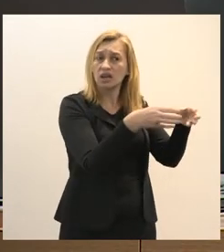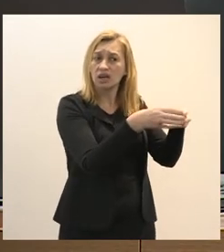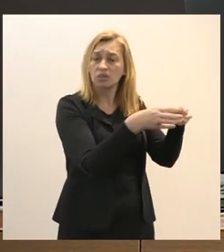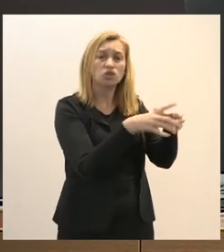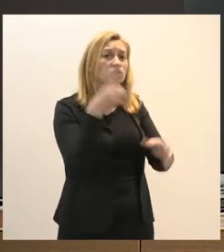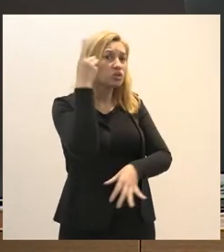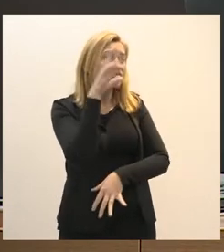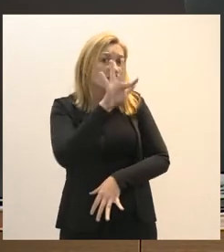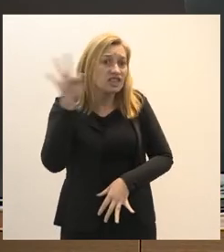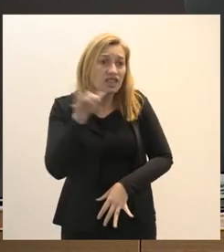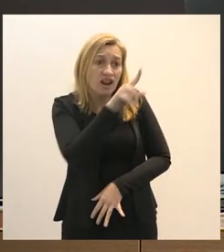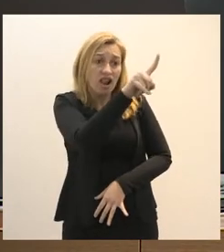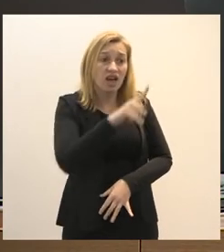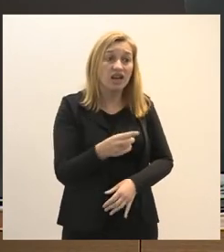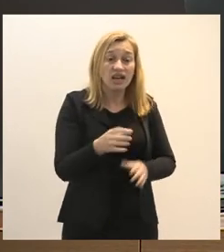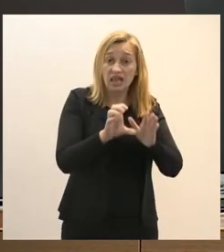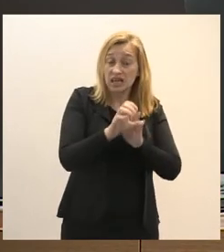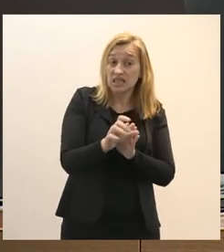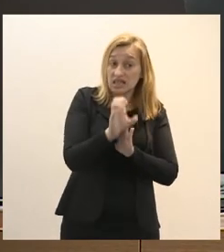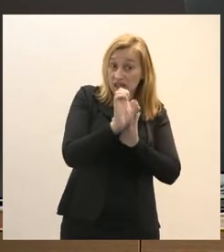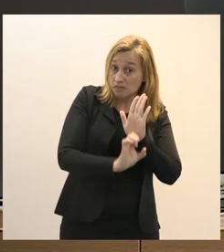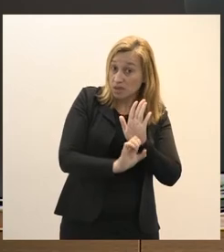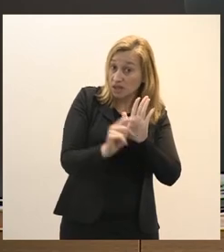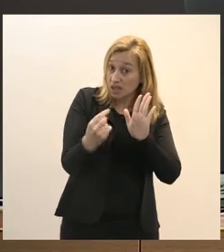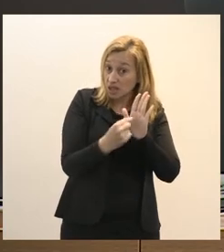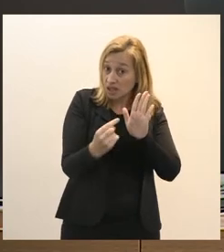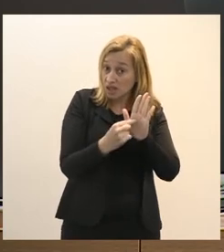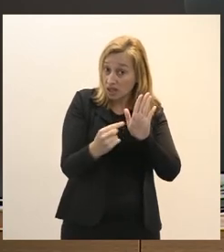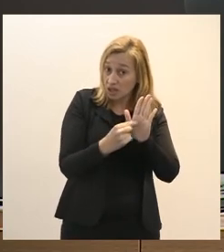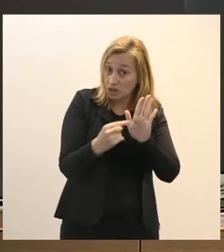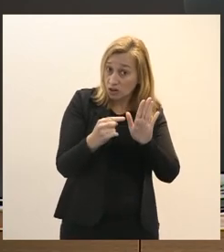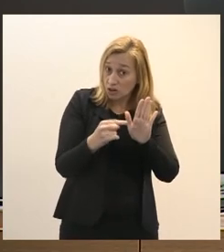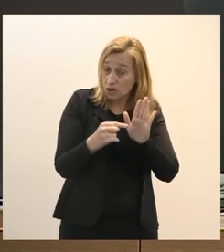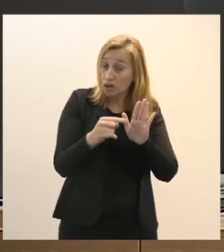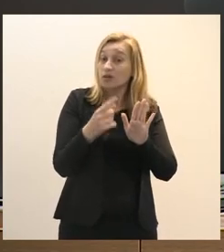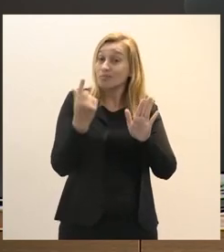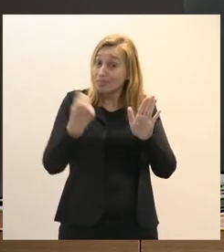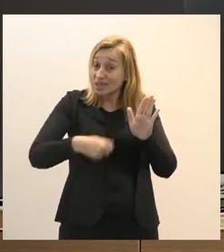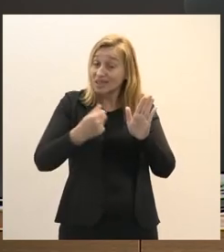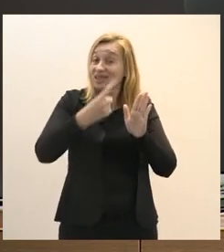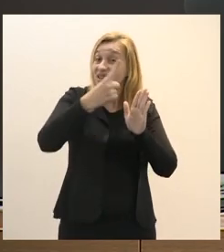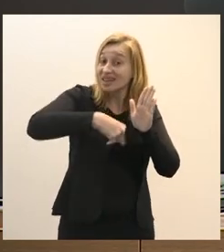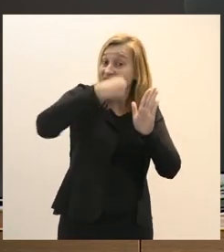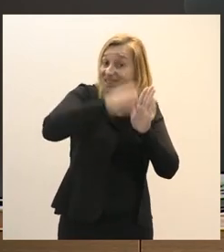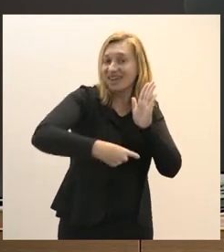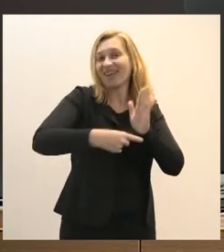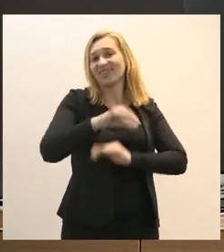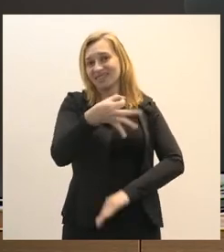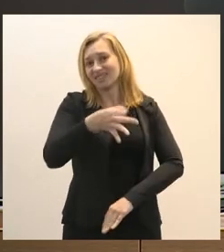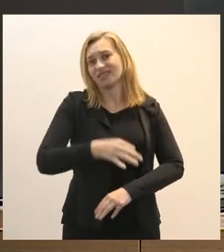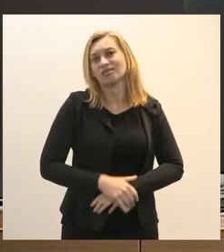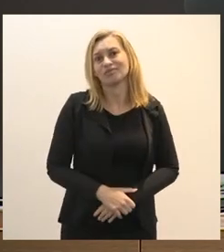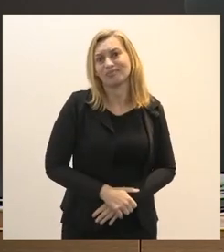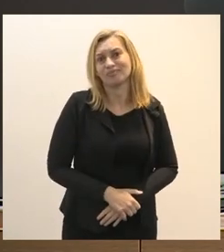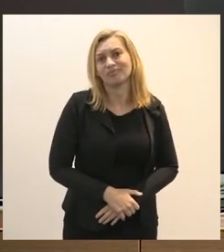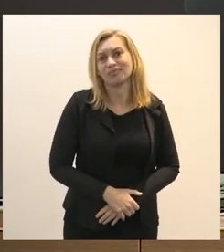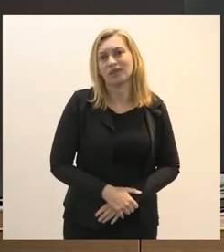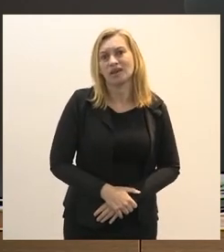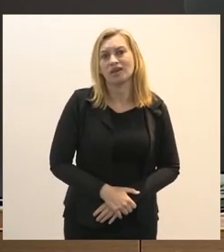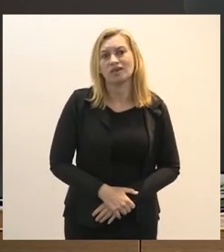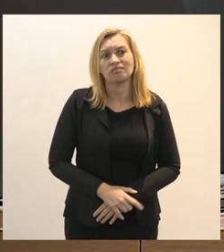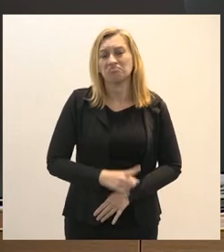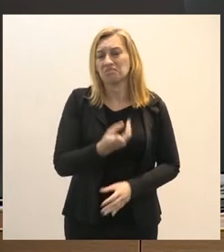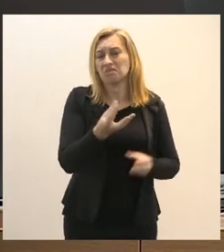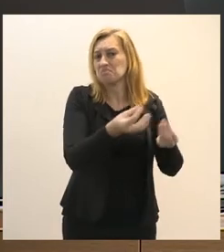esta emenda constitucional tem que ser rejeitada na íntegra ela não dela não